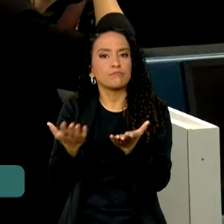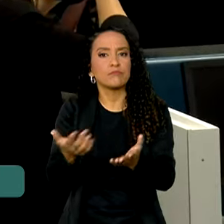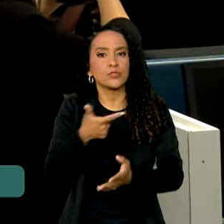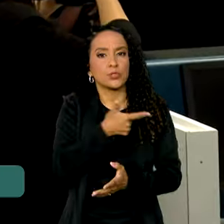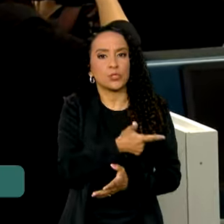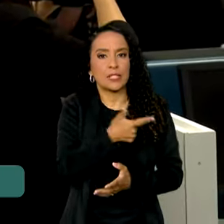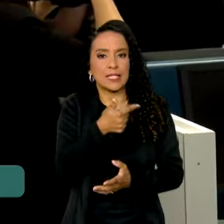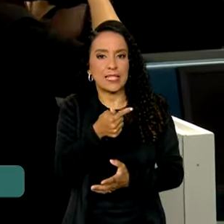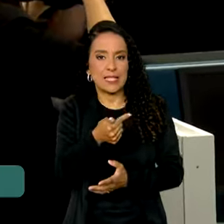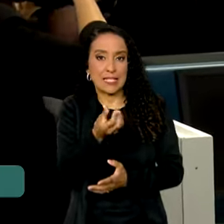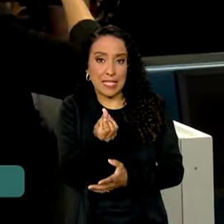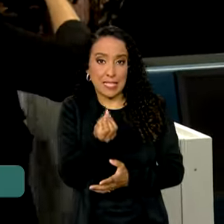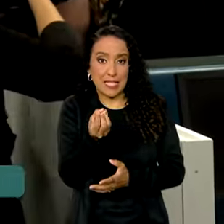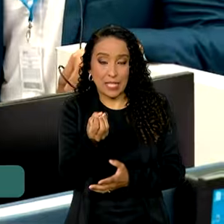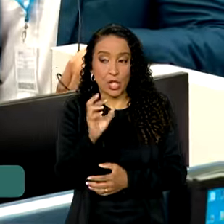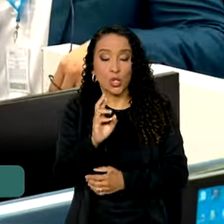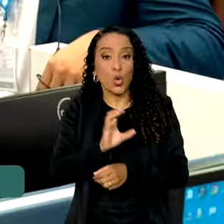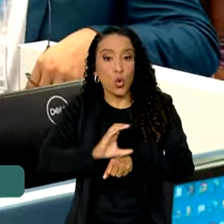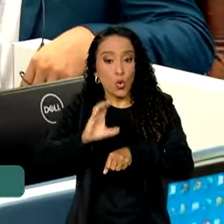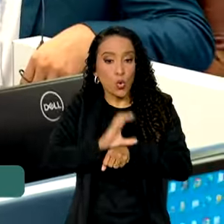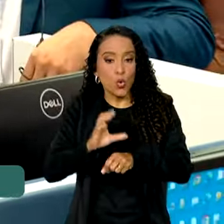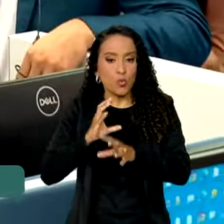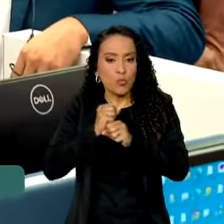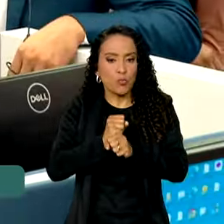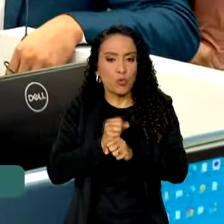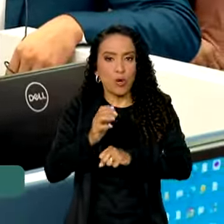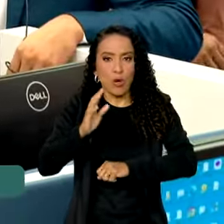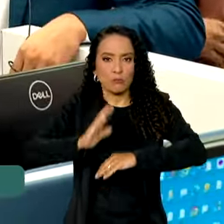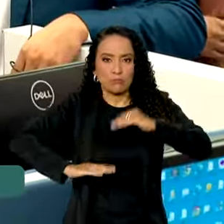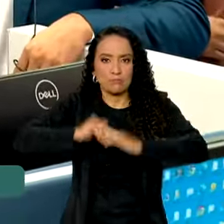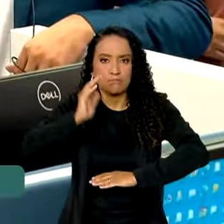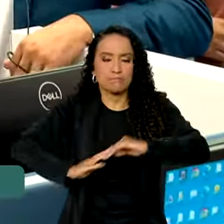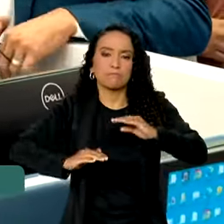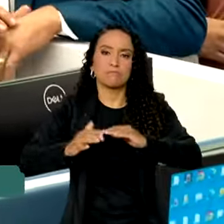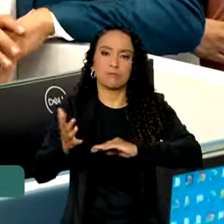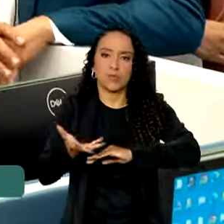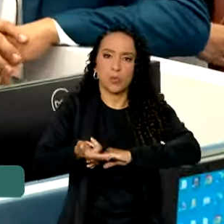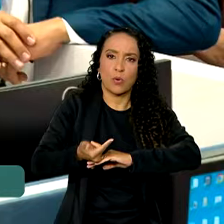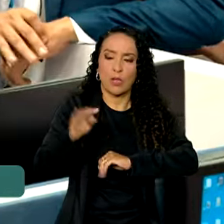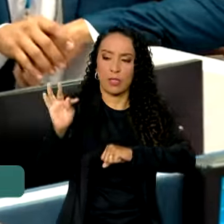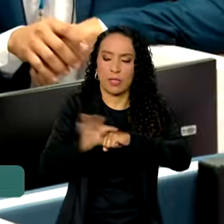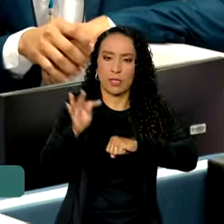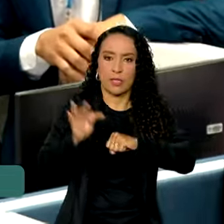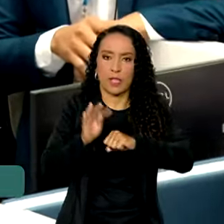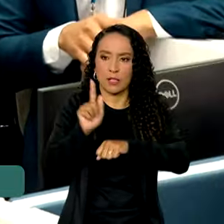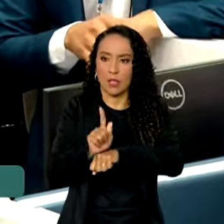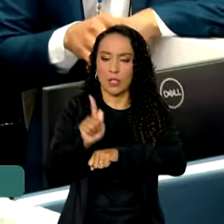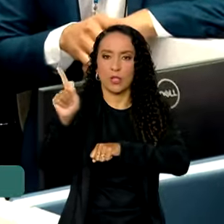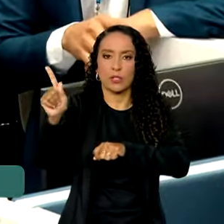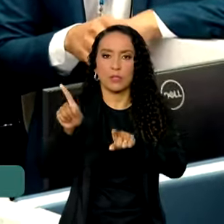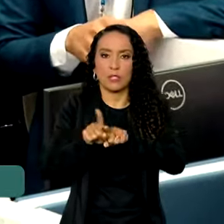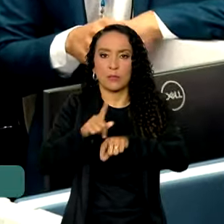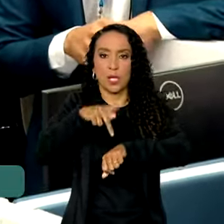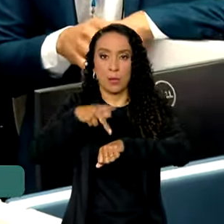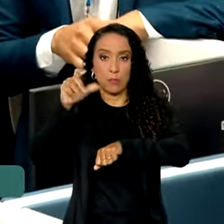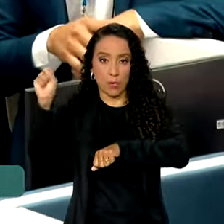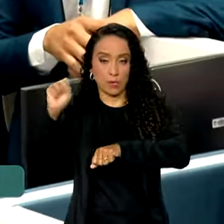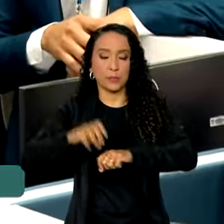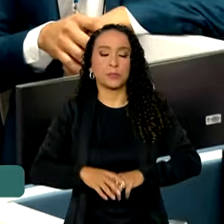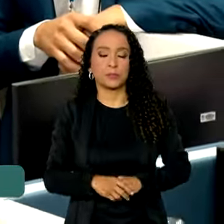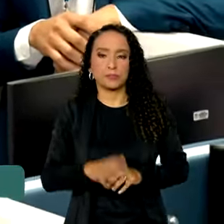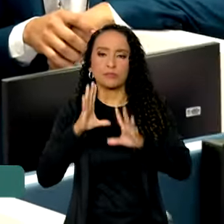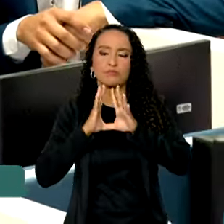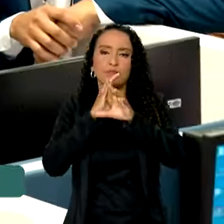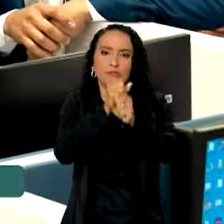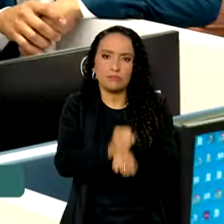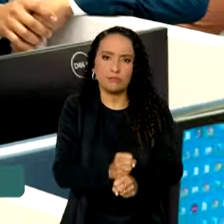260 cursos, entre qualificação profissional, técnicos graduação e pós-graduação. No